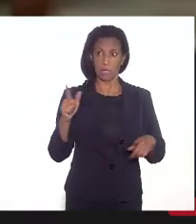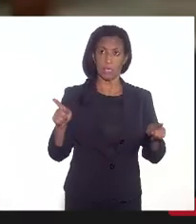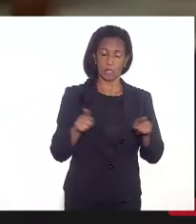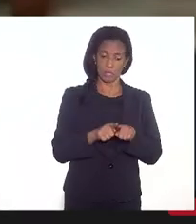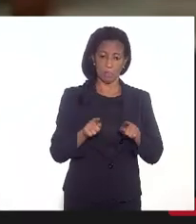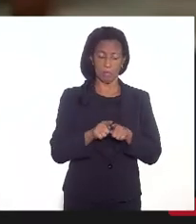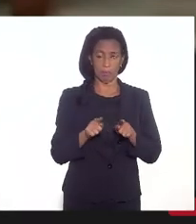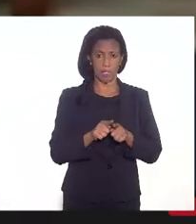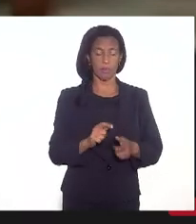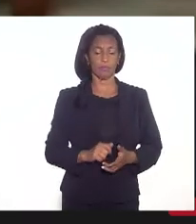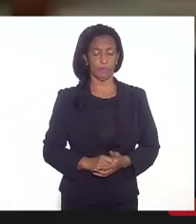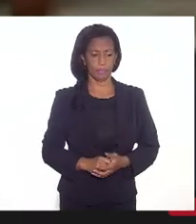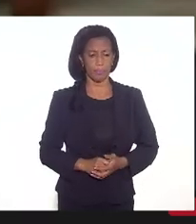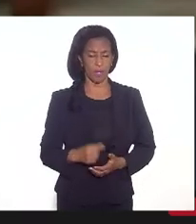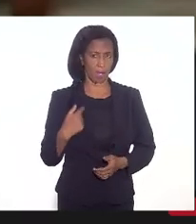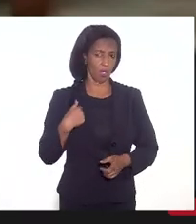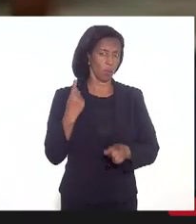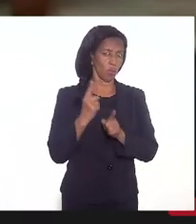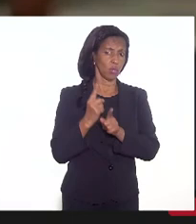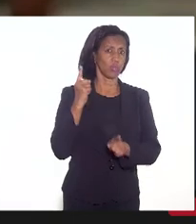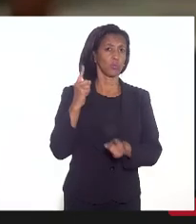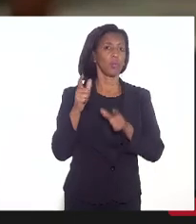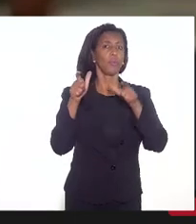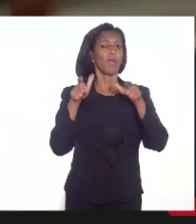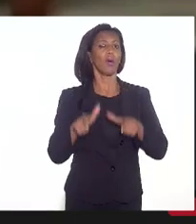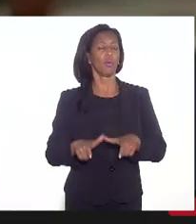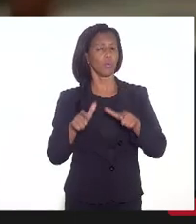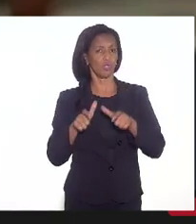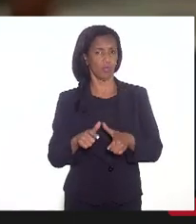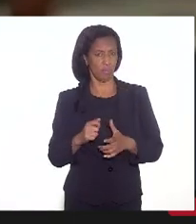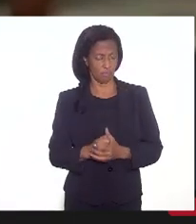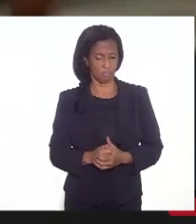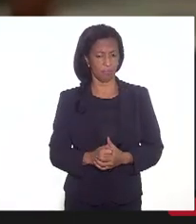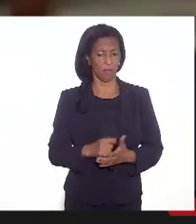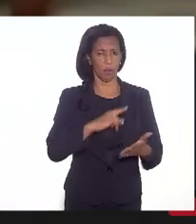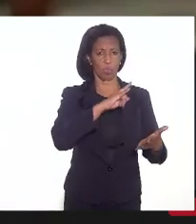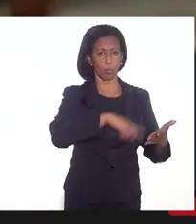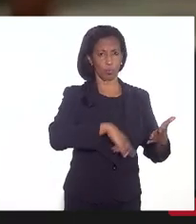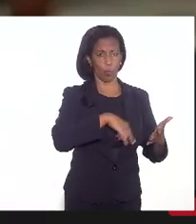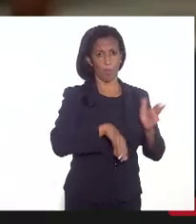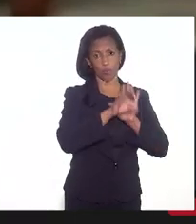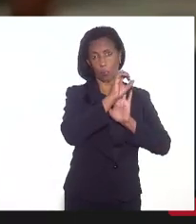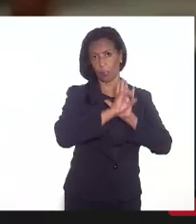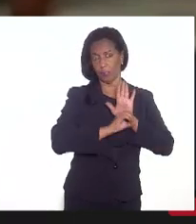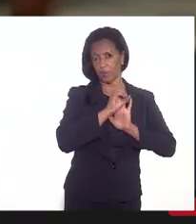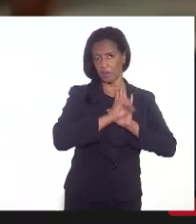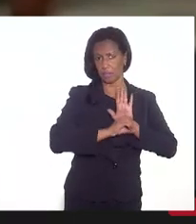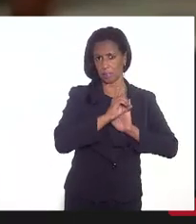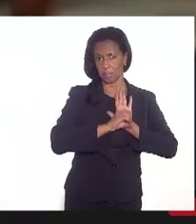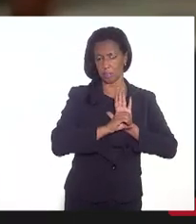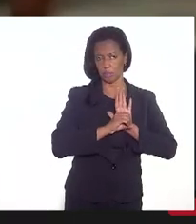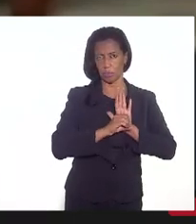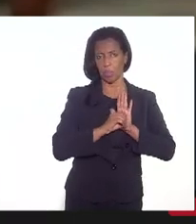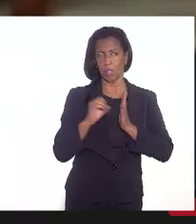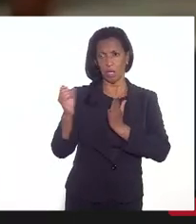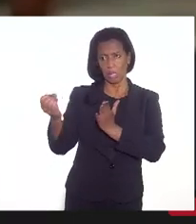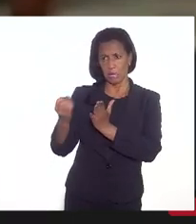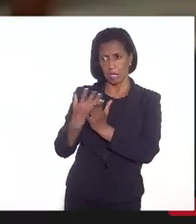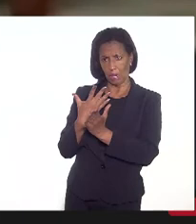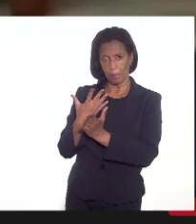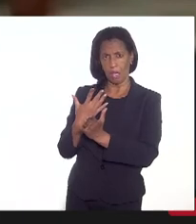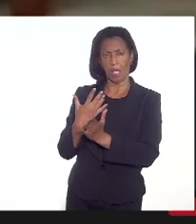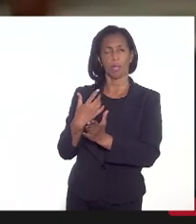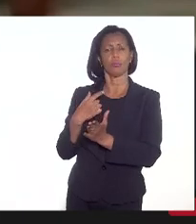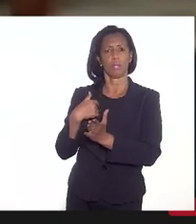Eu vou descobrir aqui aonde que está o ofício e caminhado para que a gente possa